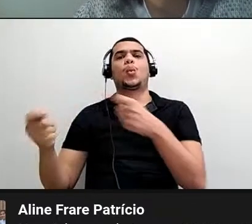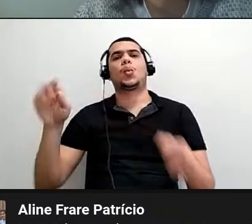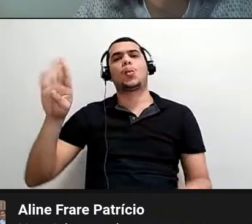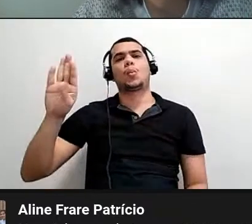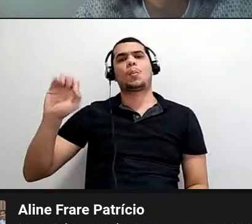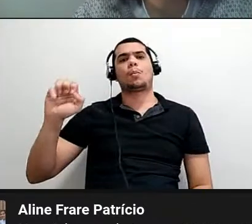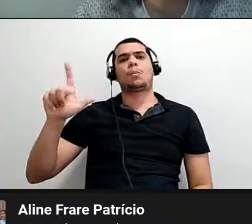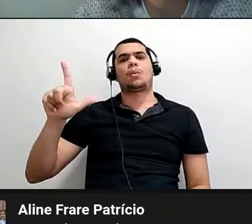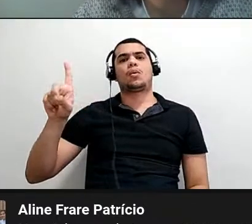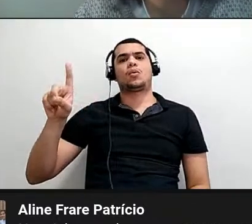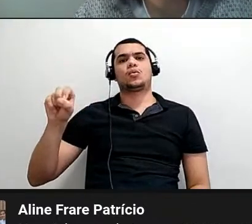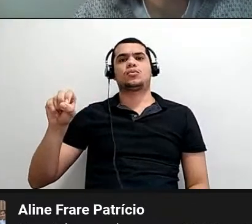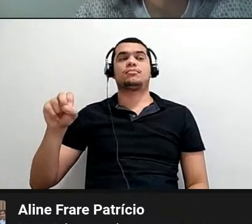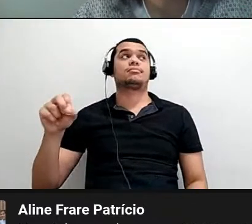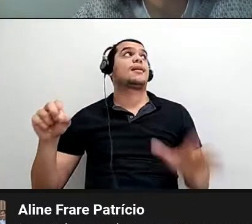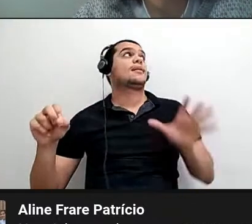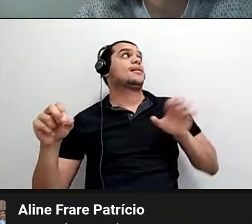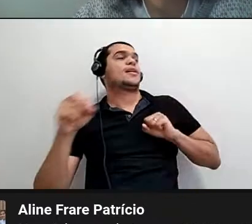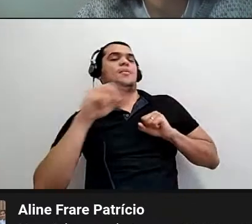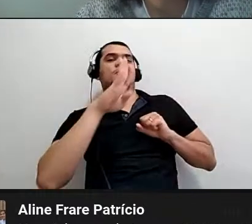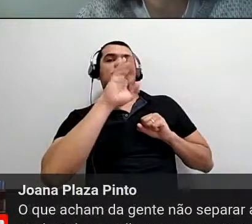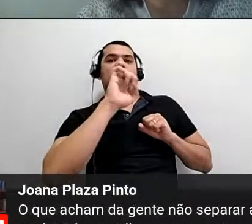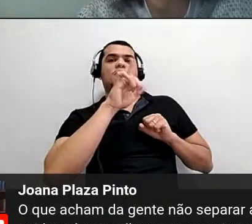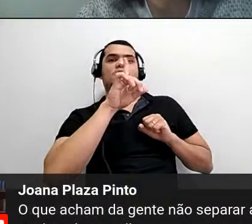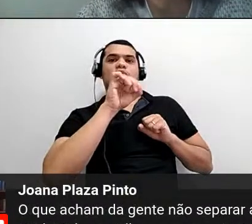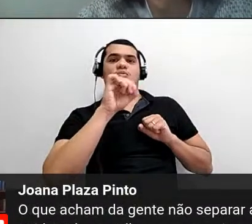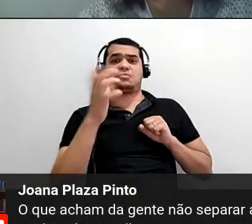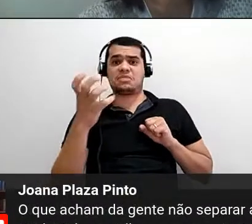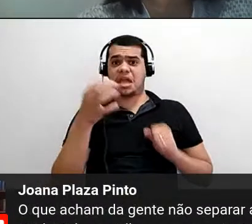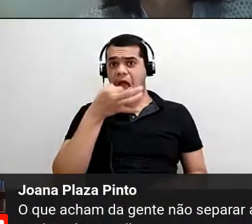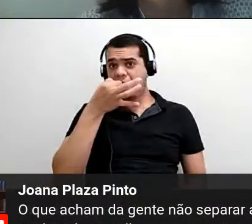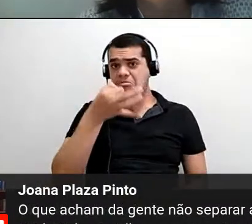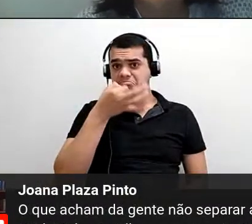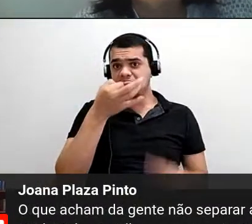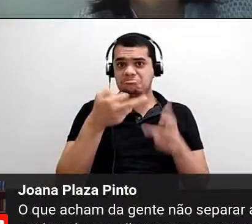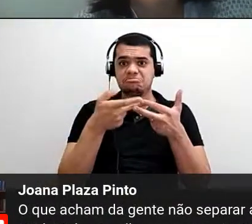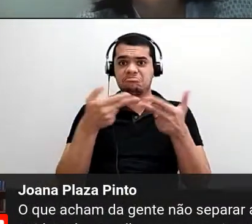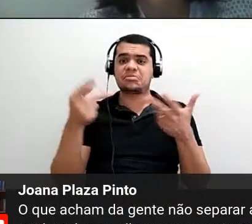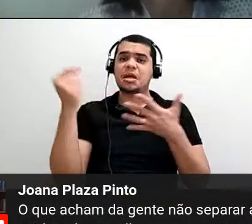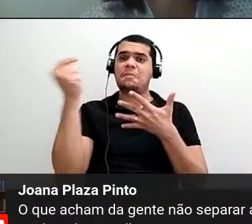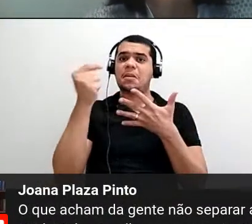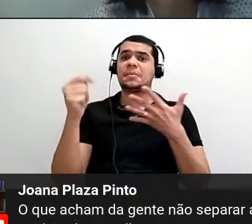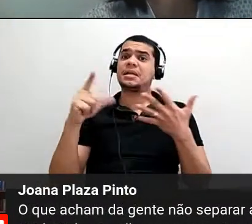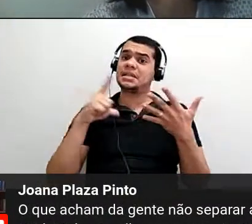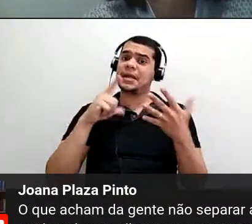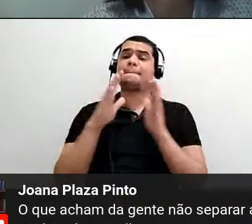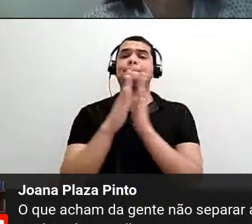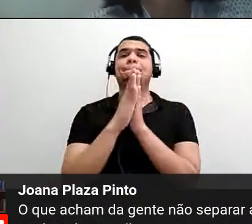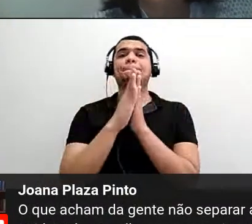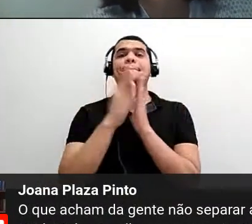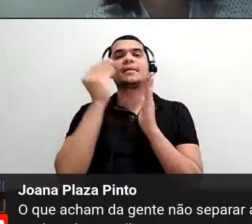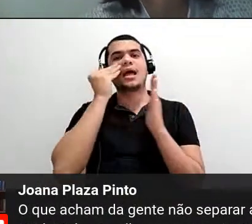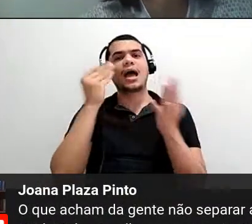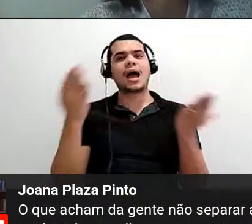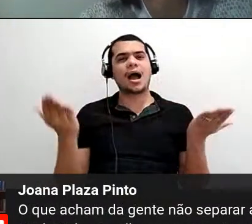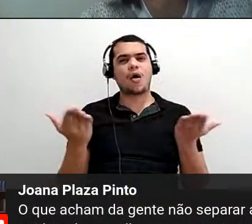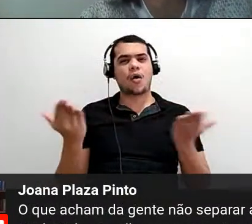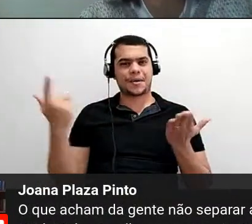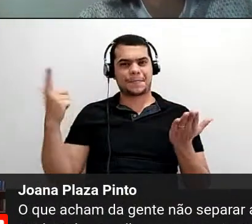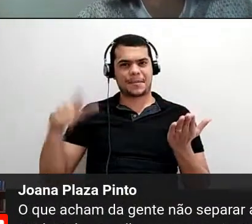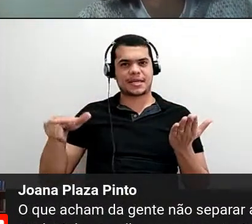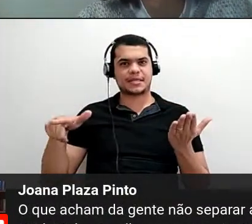como bolo. Adoro bolo. Né? Então, assim, eu não sei se vocês querem comentar isso, né, que ela está falando que tem.